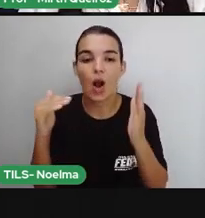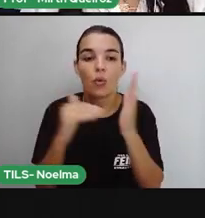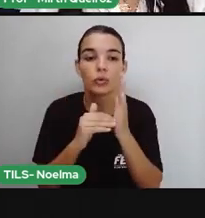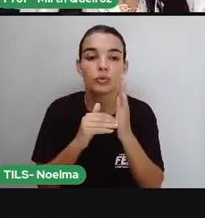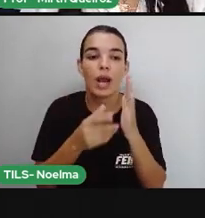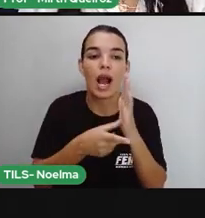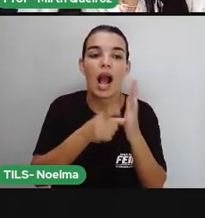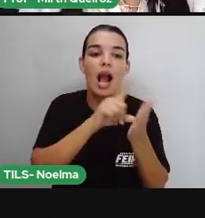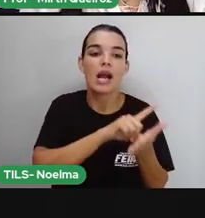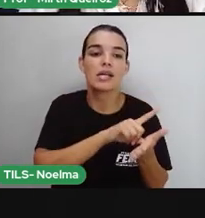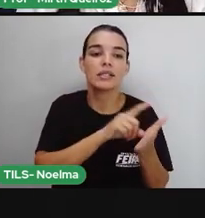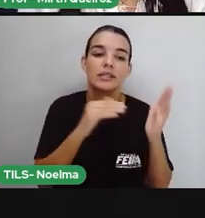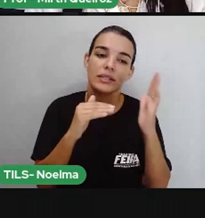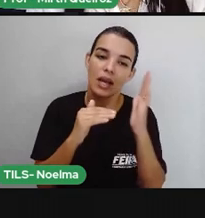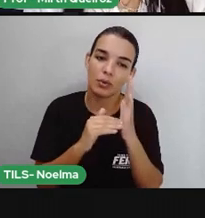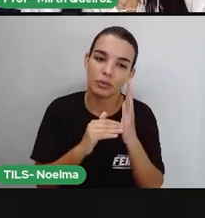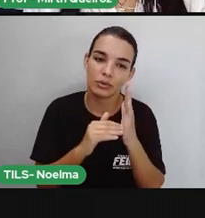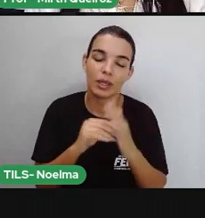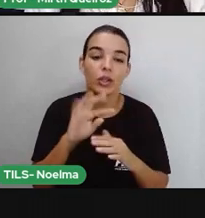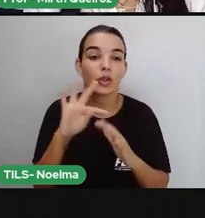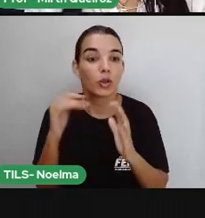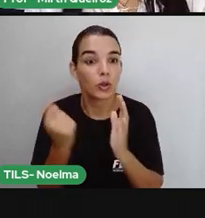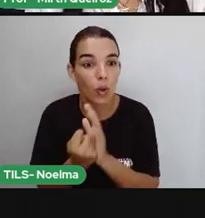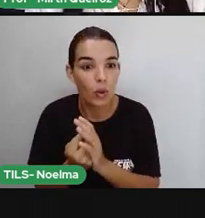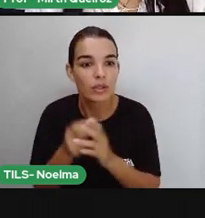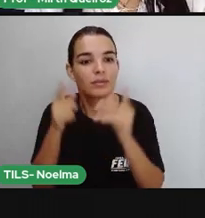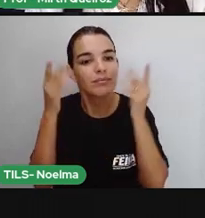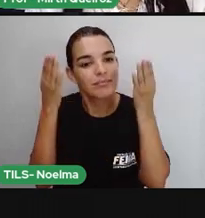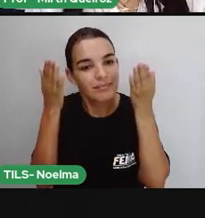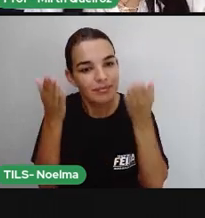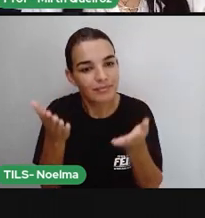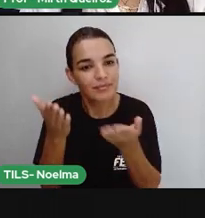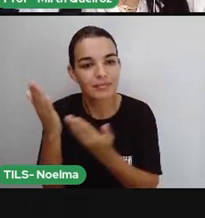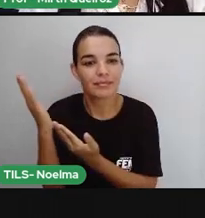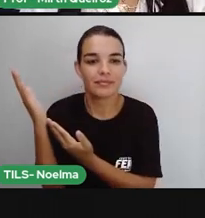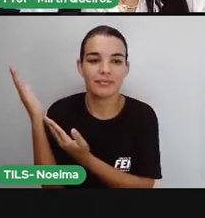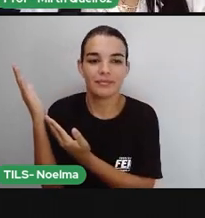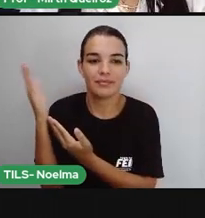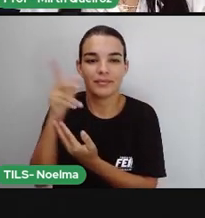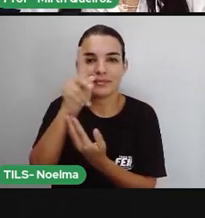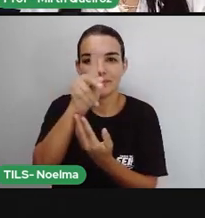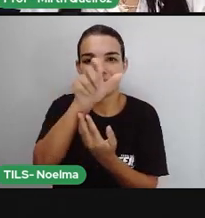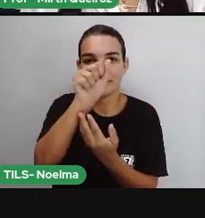Penúltima. Vamos dizer então que essas palavras são paroxítonas.